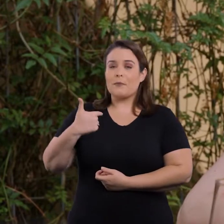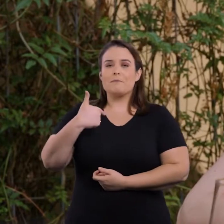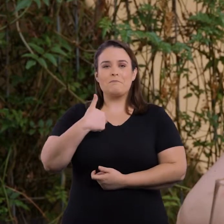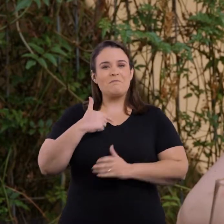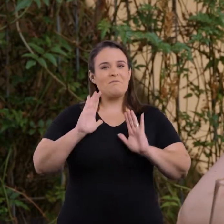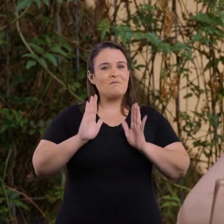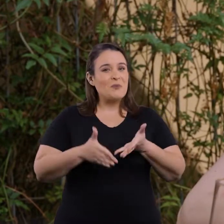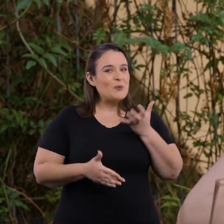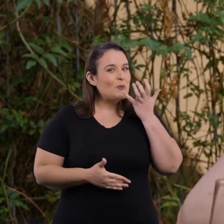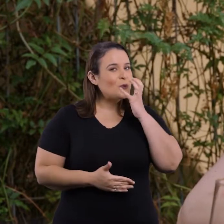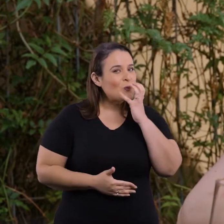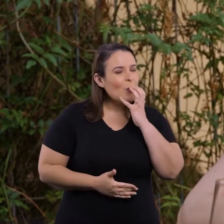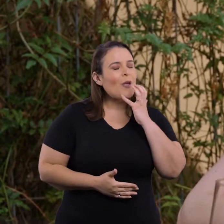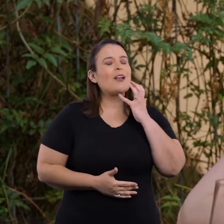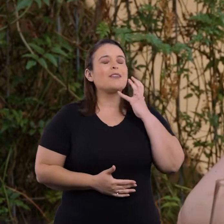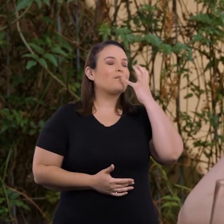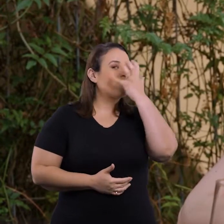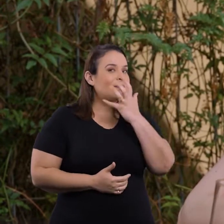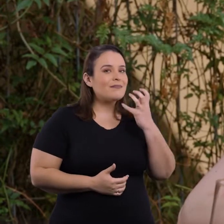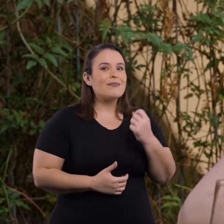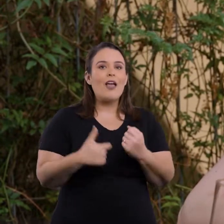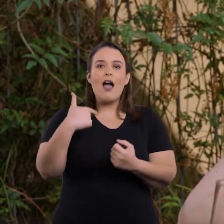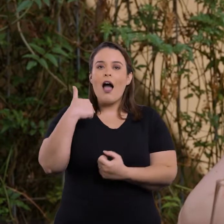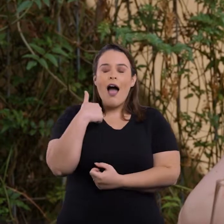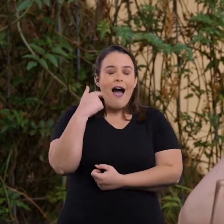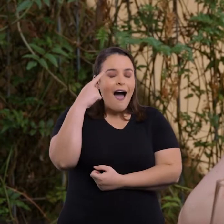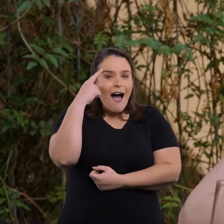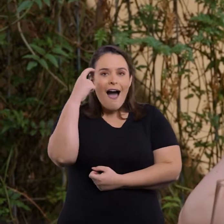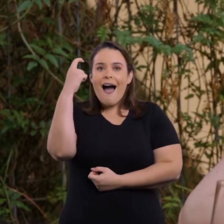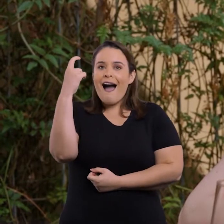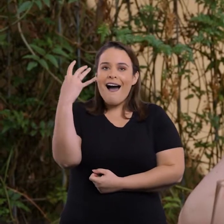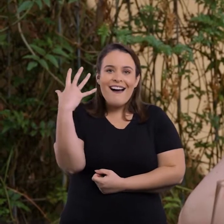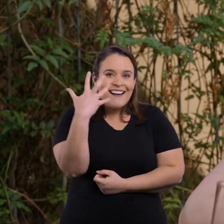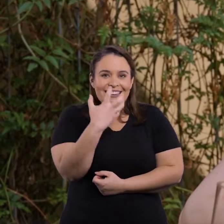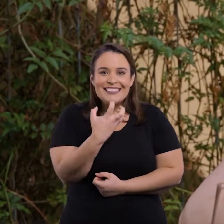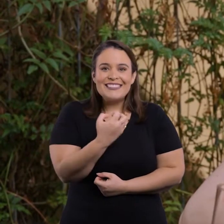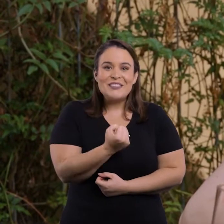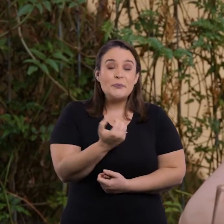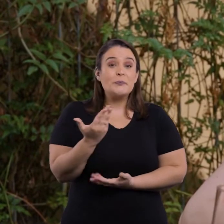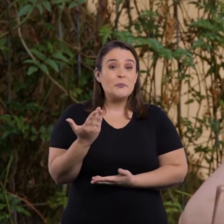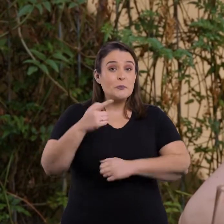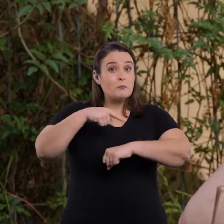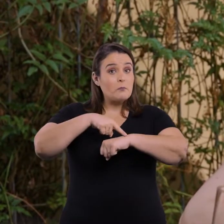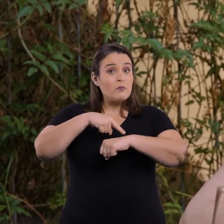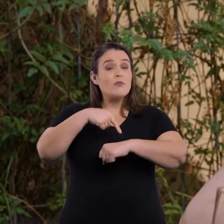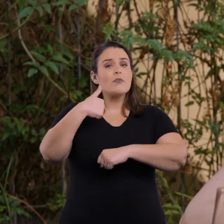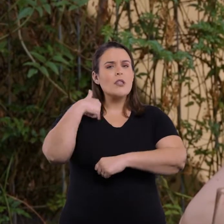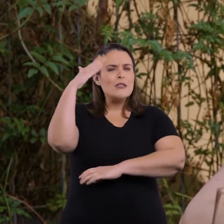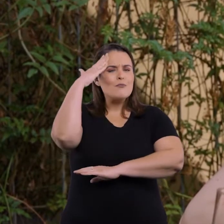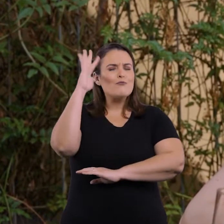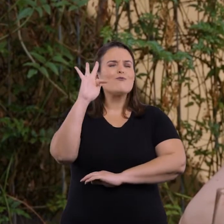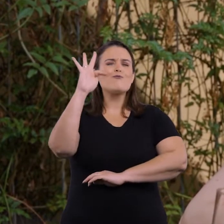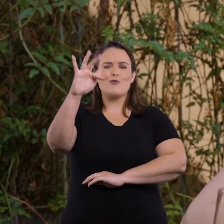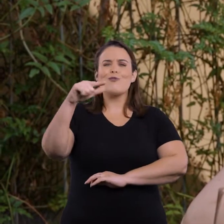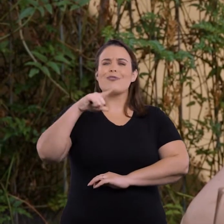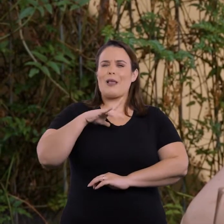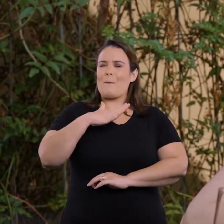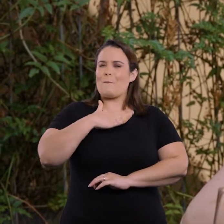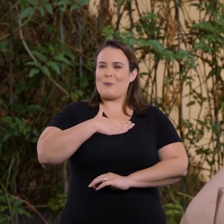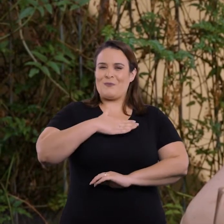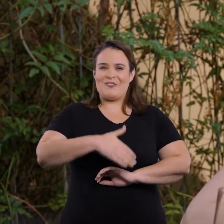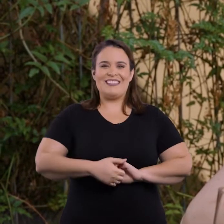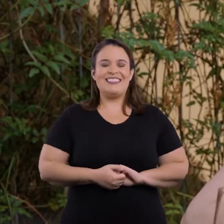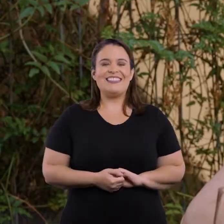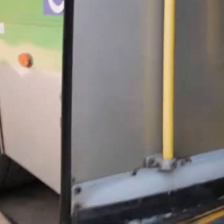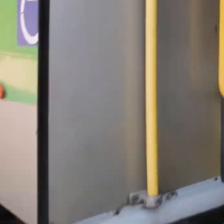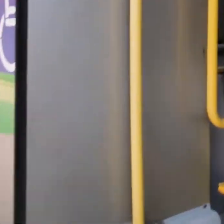contou e eu já era apaixonada por cães, fiquei encantada com essa ideia. E naquele momento eu soube que algum dia eu teria um